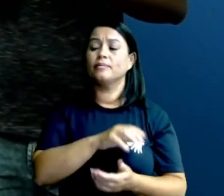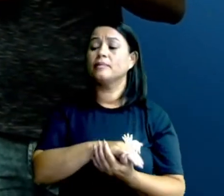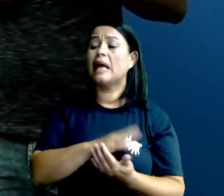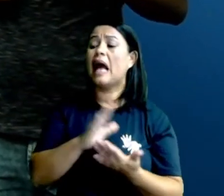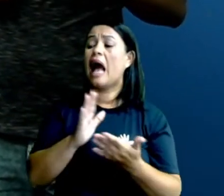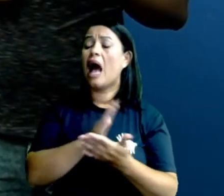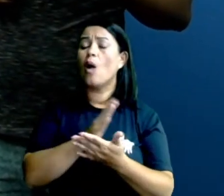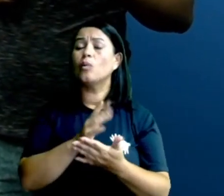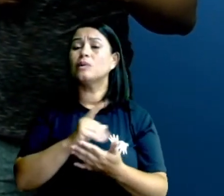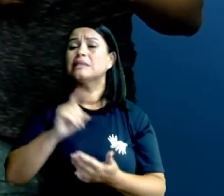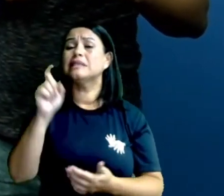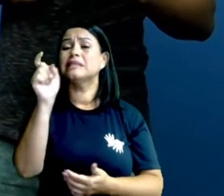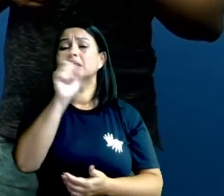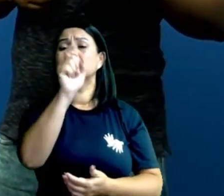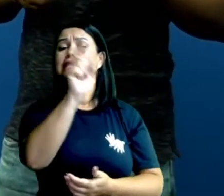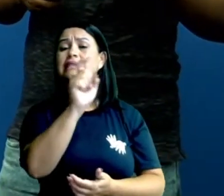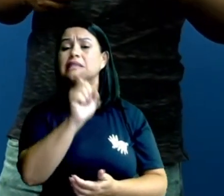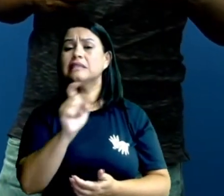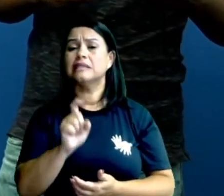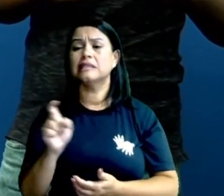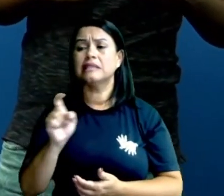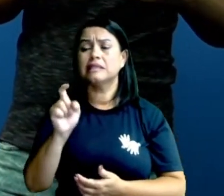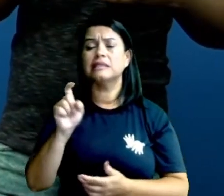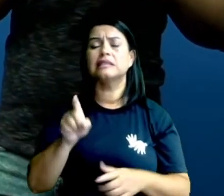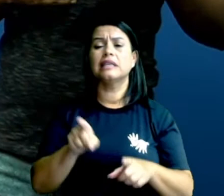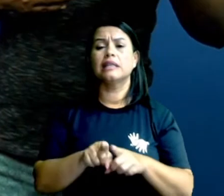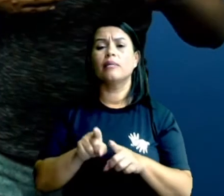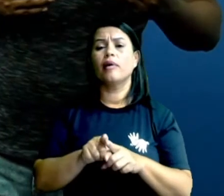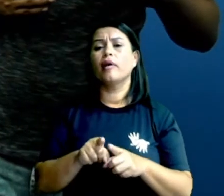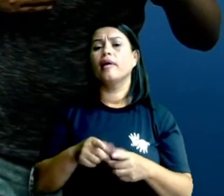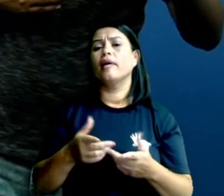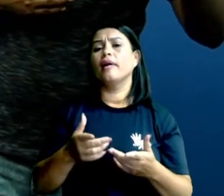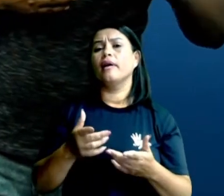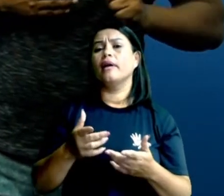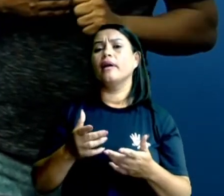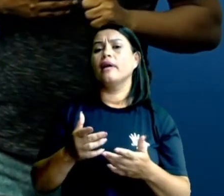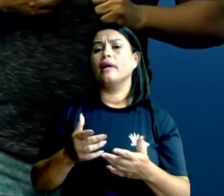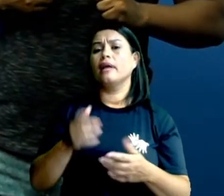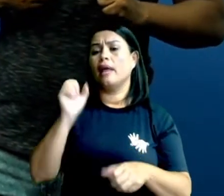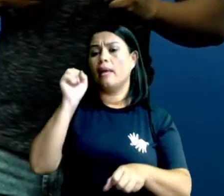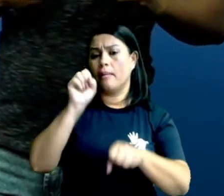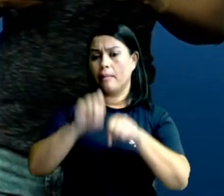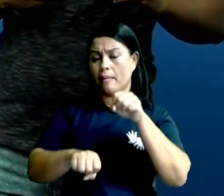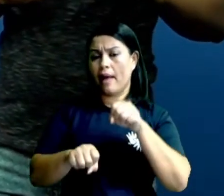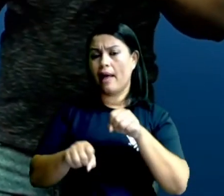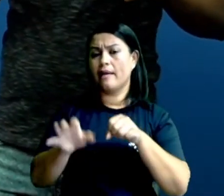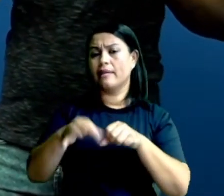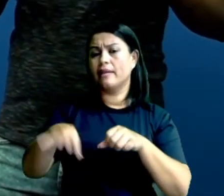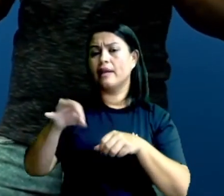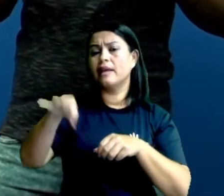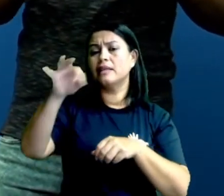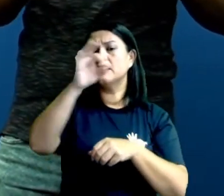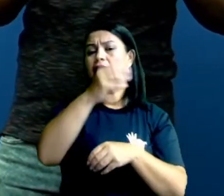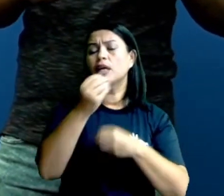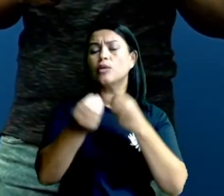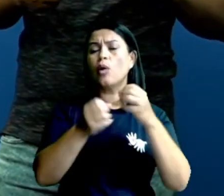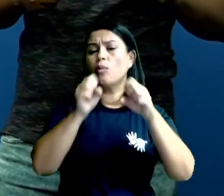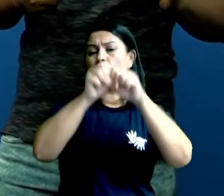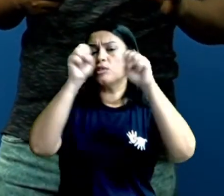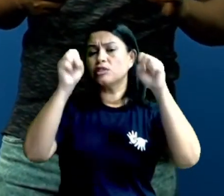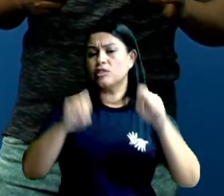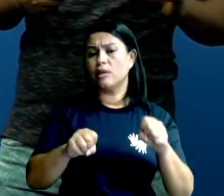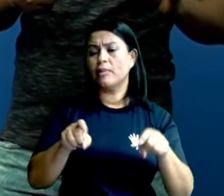Muitos inseticidas, que, como o próprio nome fala, que matam insetos, eles atuam nesse sistema